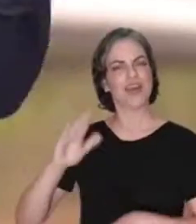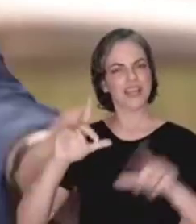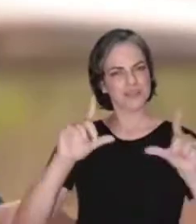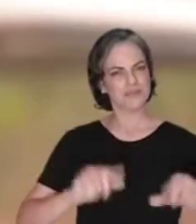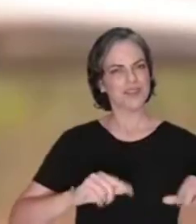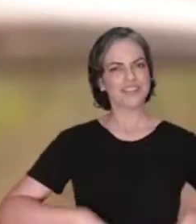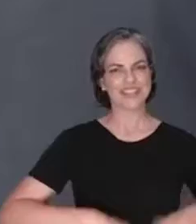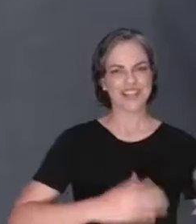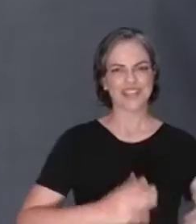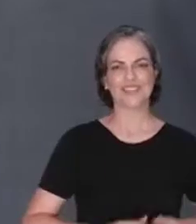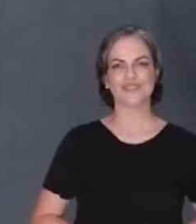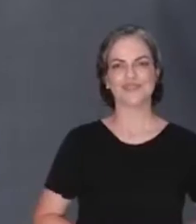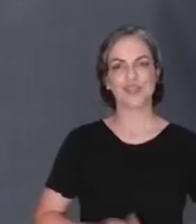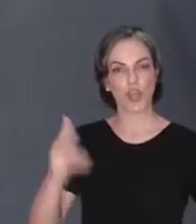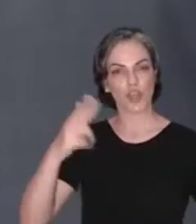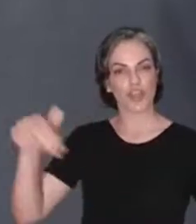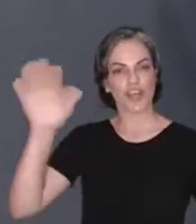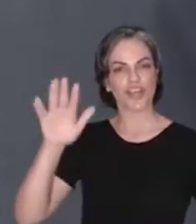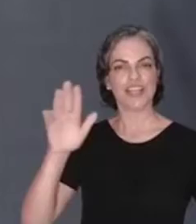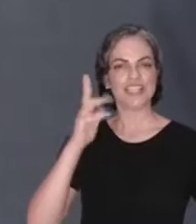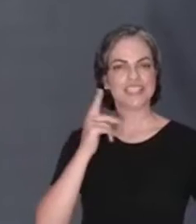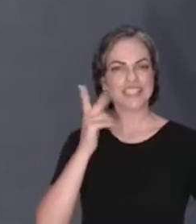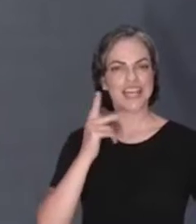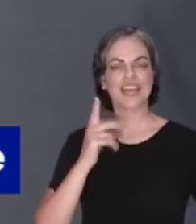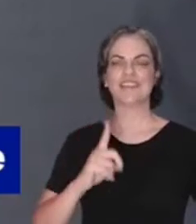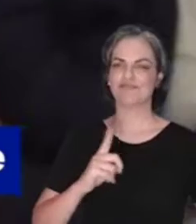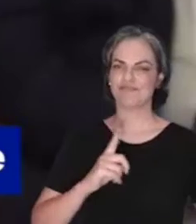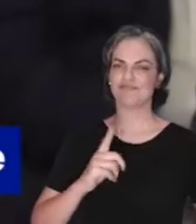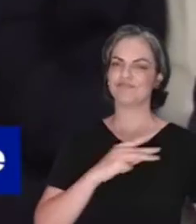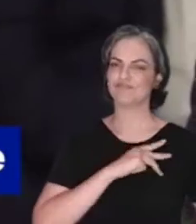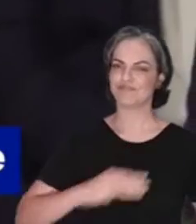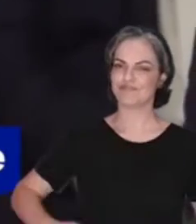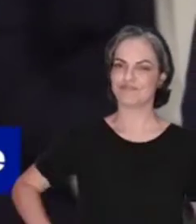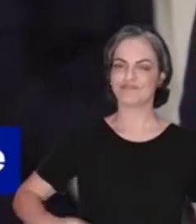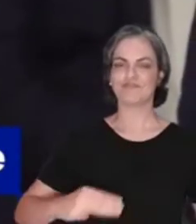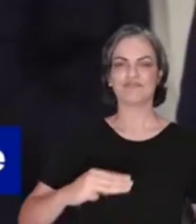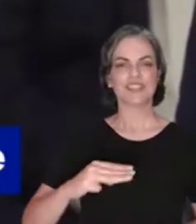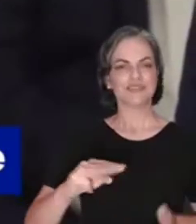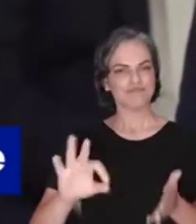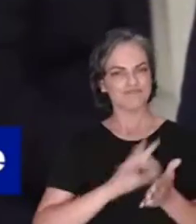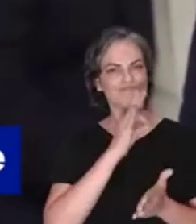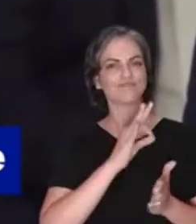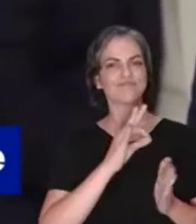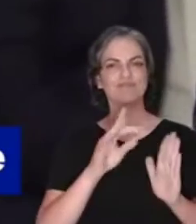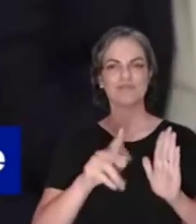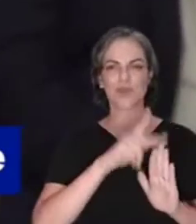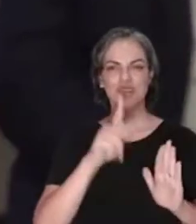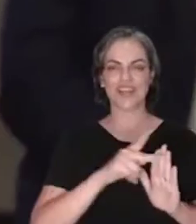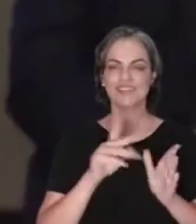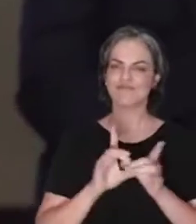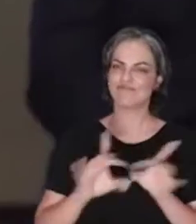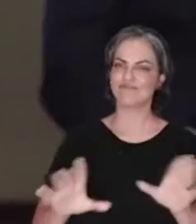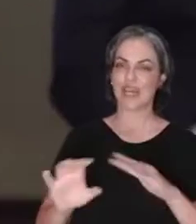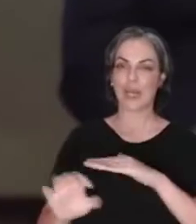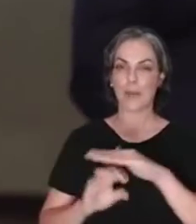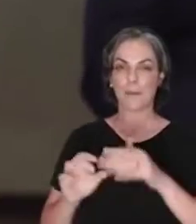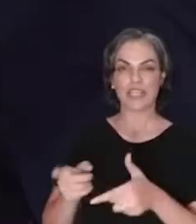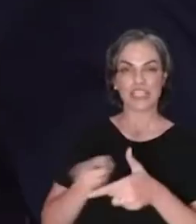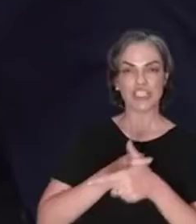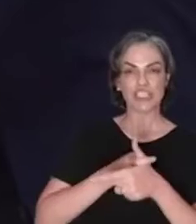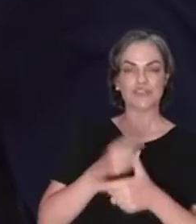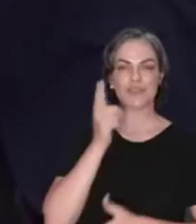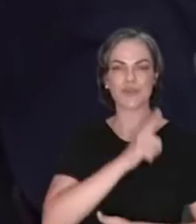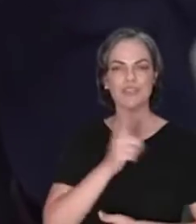mais com menos. Também no Nordeste, na capital cearense, o ministro Rogério Marinho assinou a portaria que permite que empresas